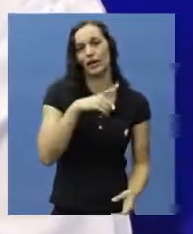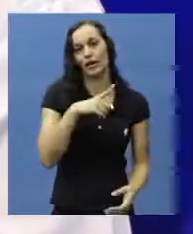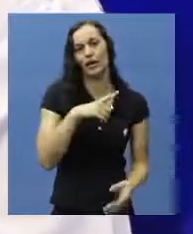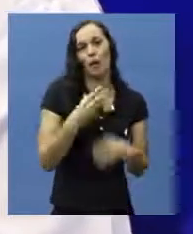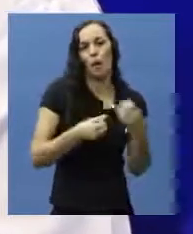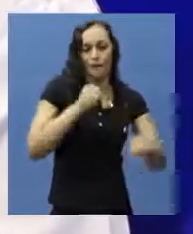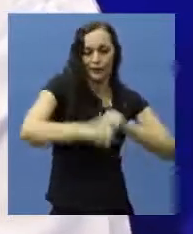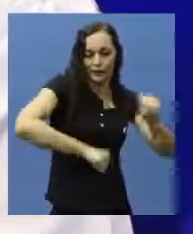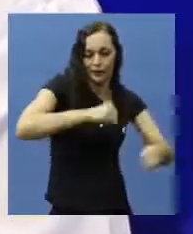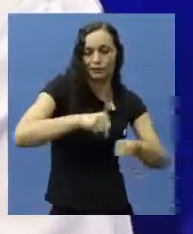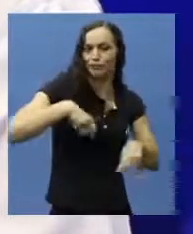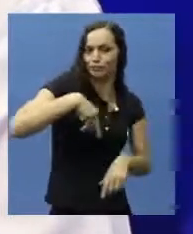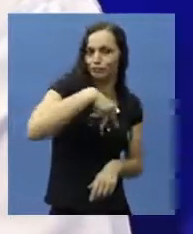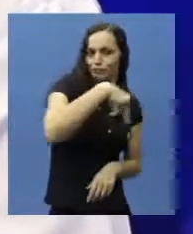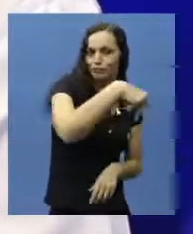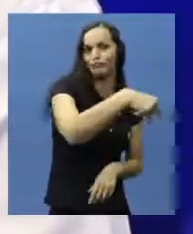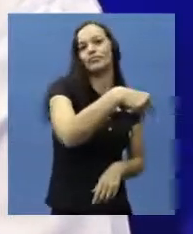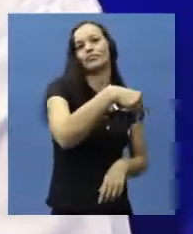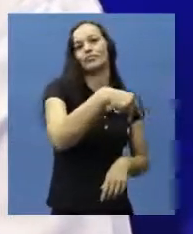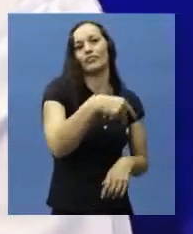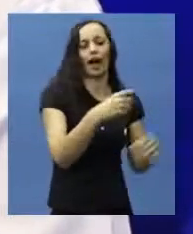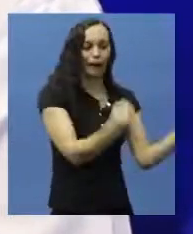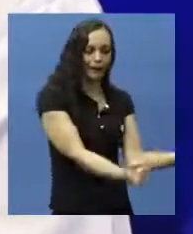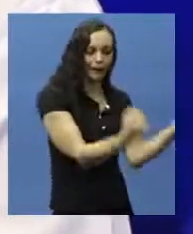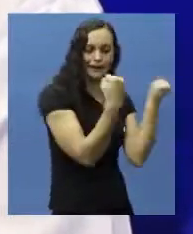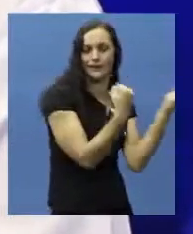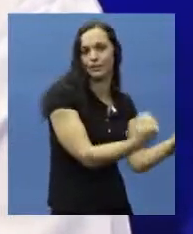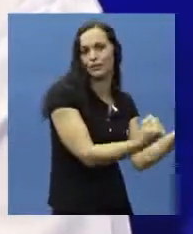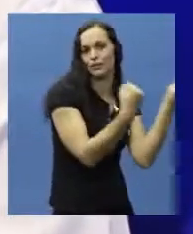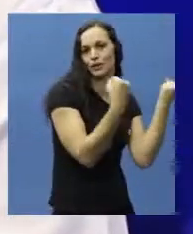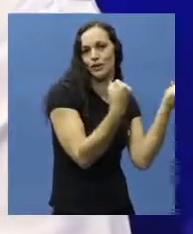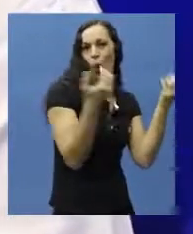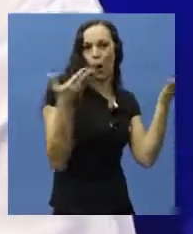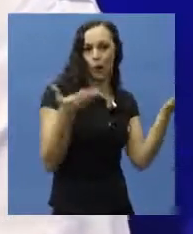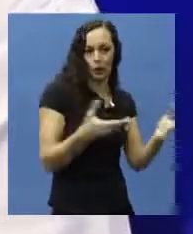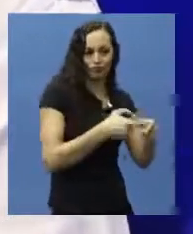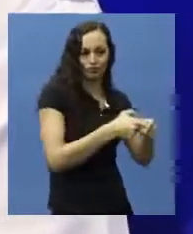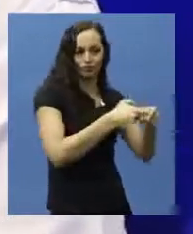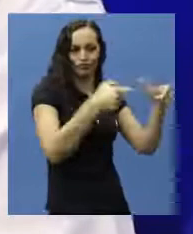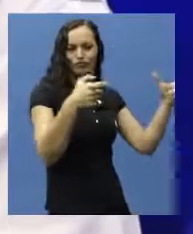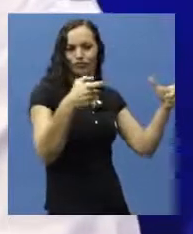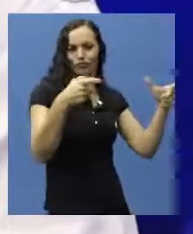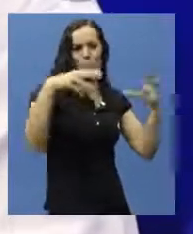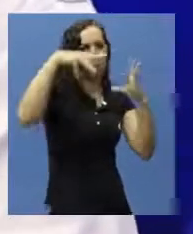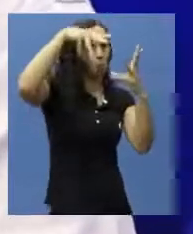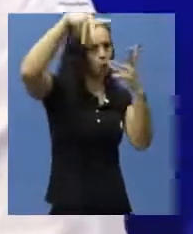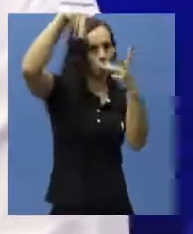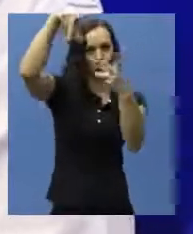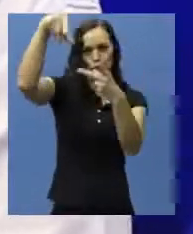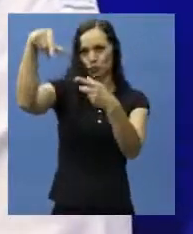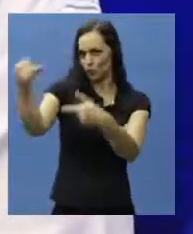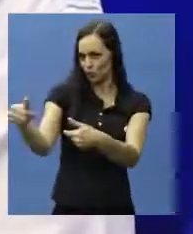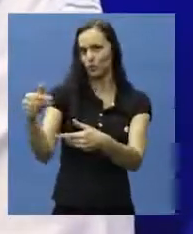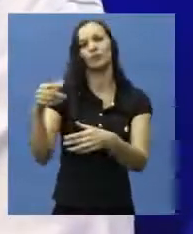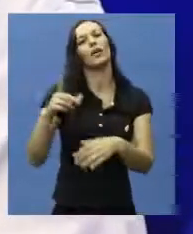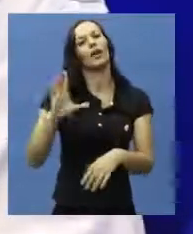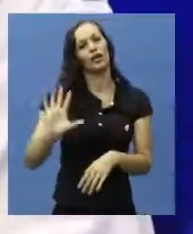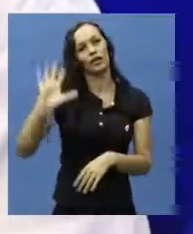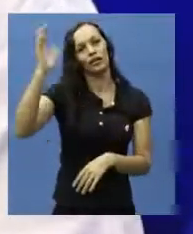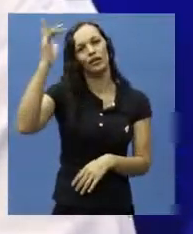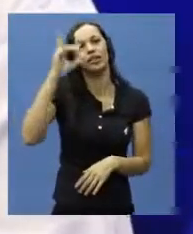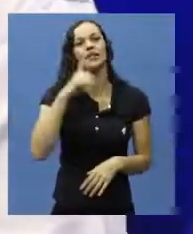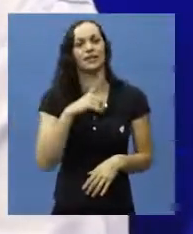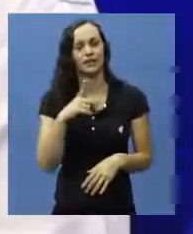ciclismo, academias de musculação. Então, isso está cada vez mais crescendo no mundo inteiro, não é só no Brasil,